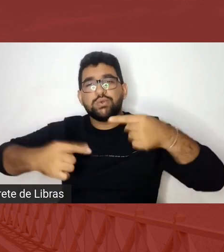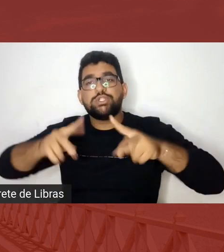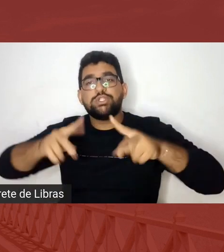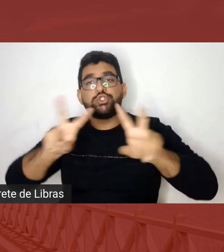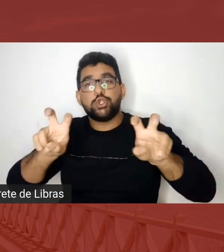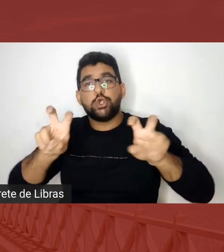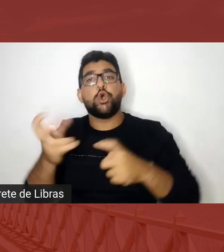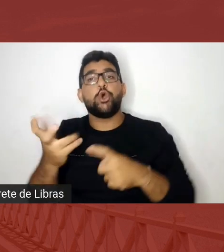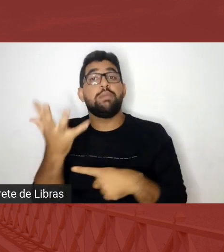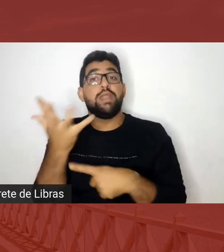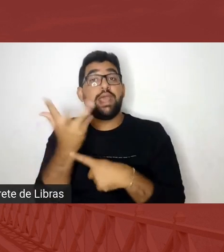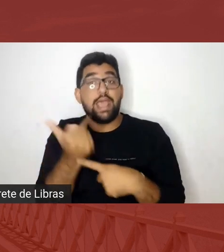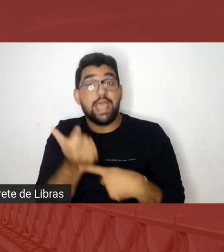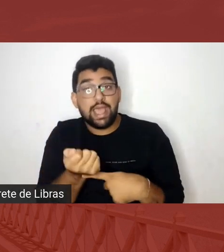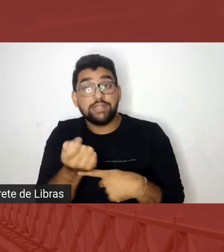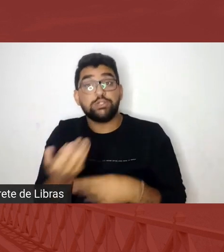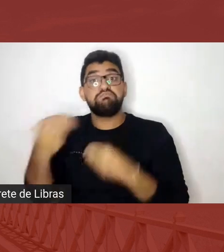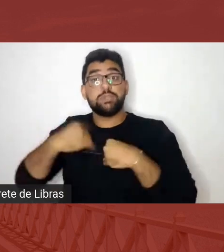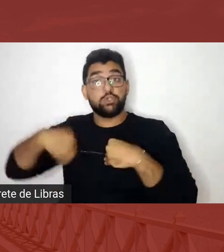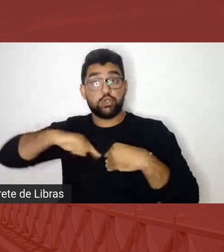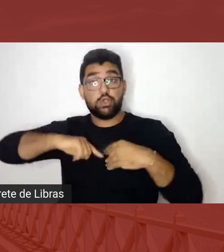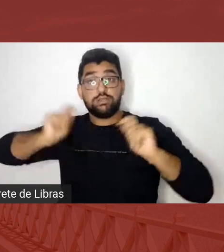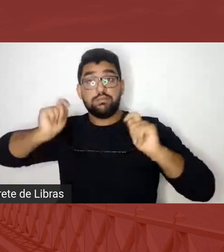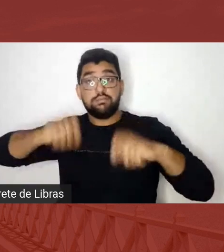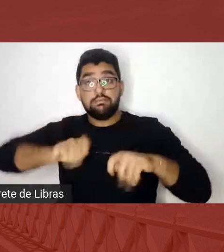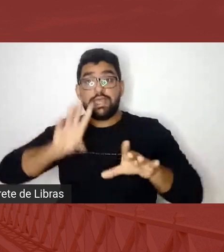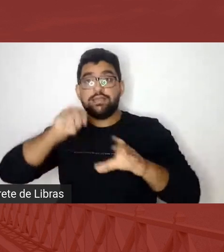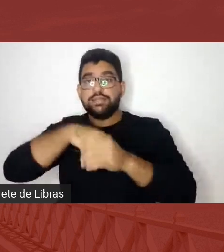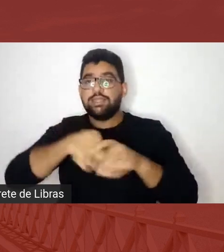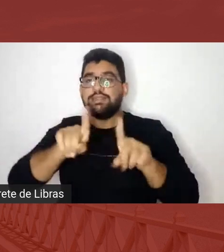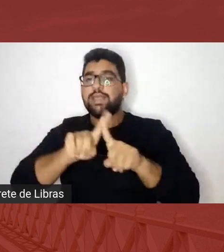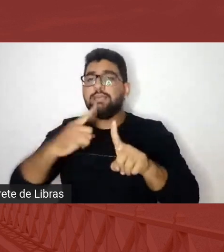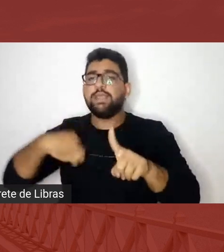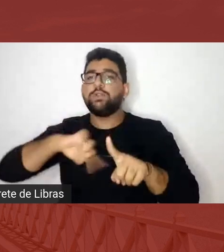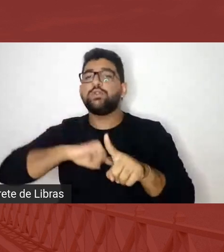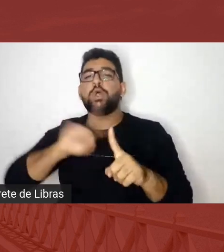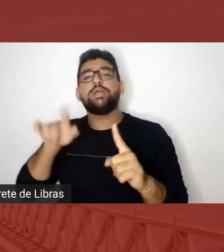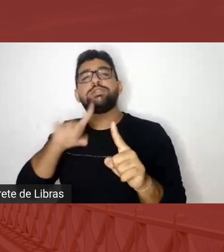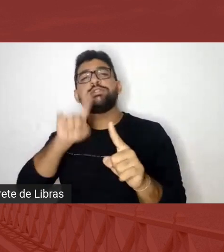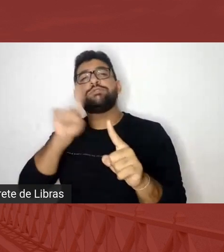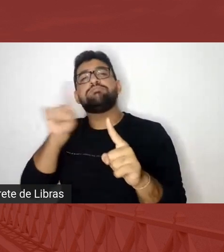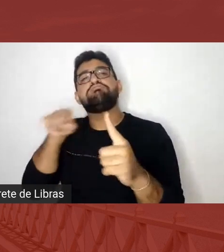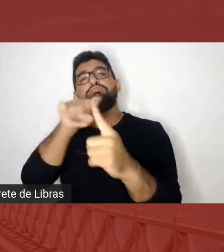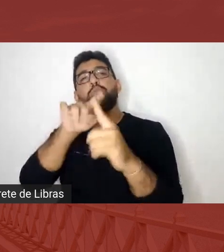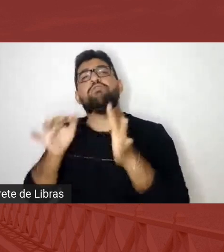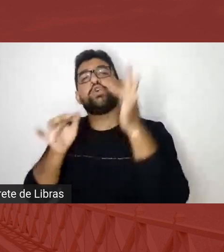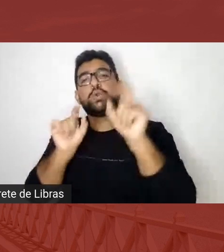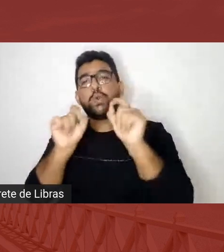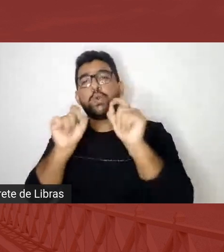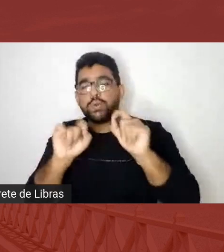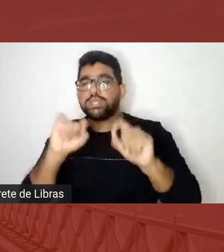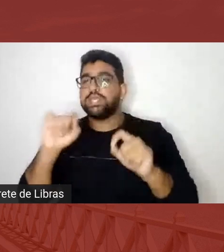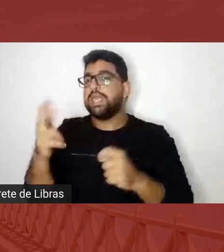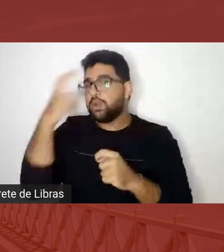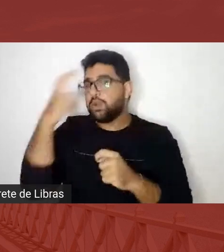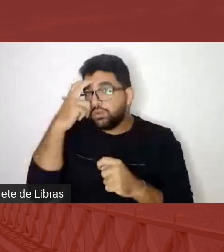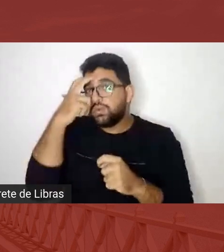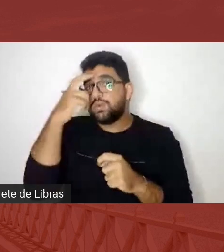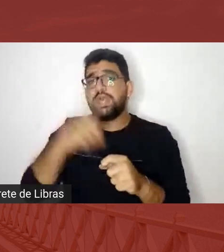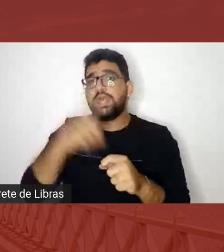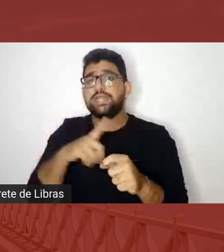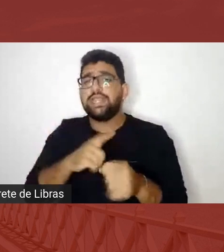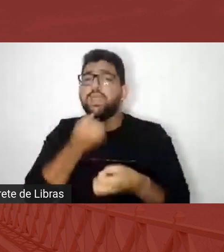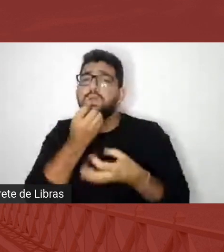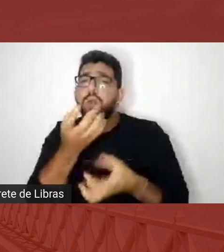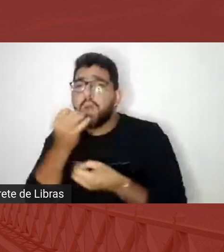pertencimento que nos foi dado e o lugar de tomada que nós queremos. Para dizer, a cultura que aí está conta só uma parte da